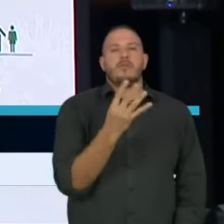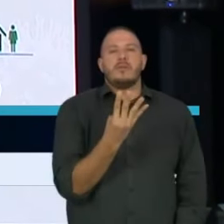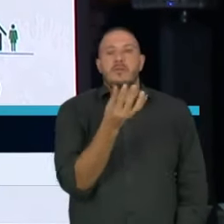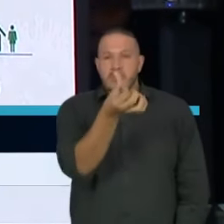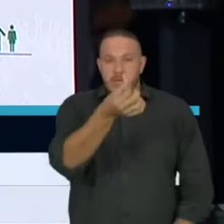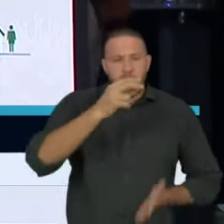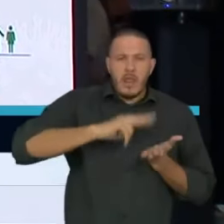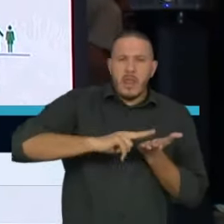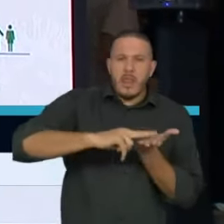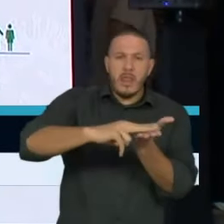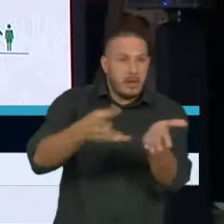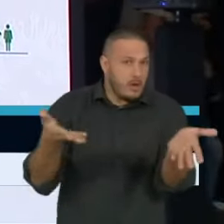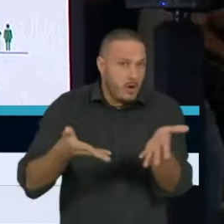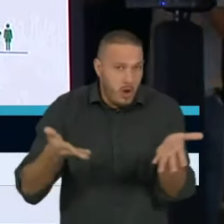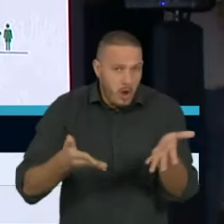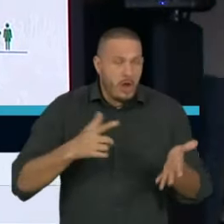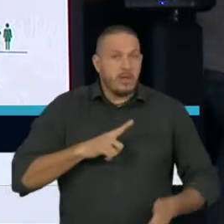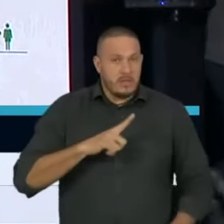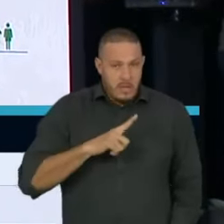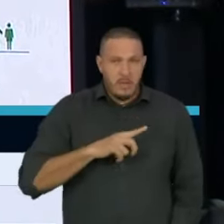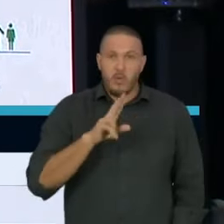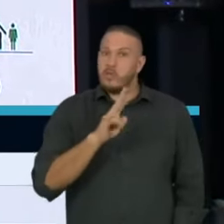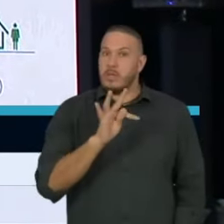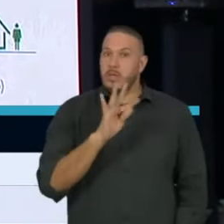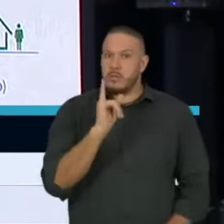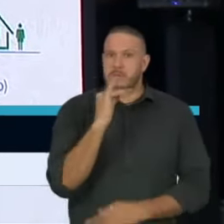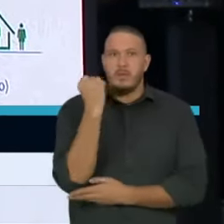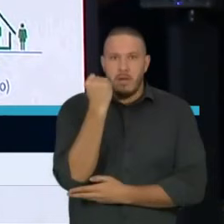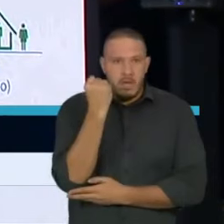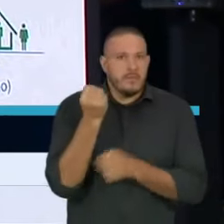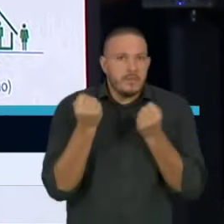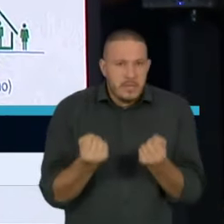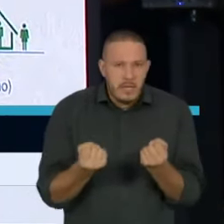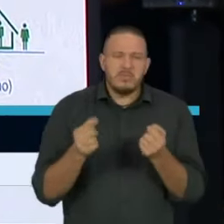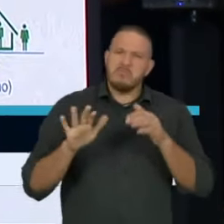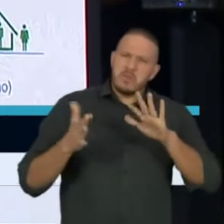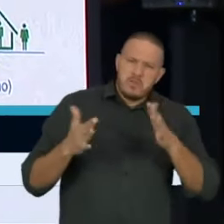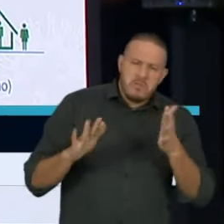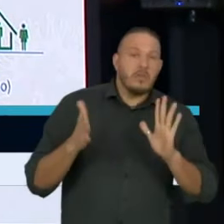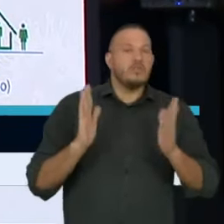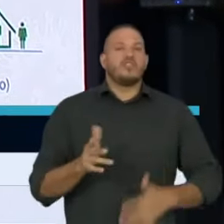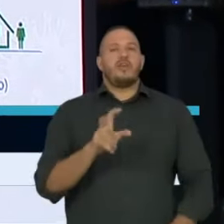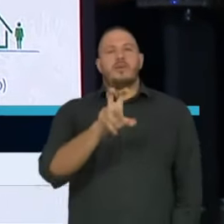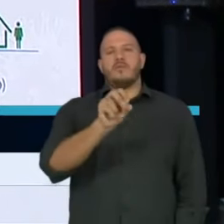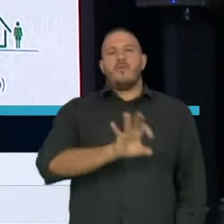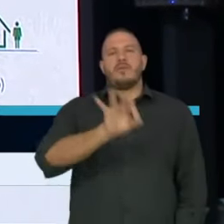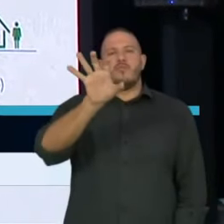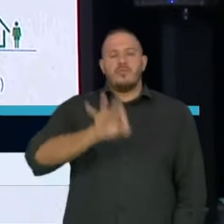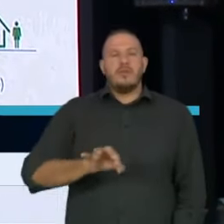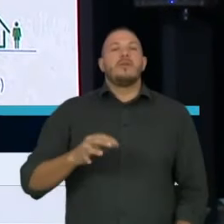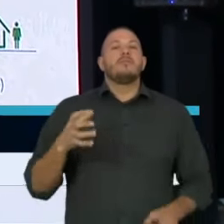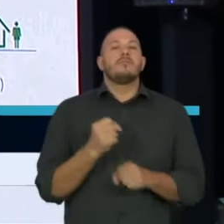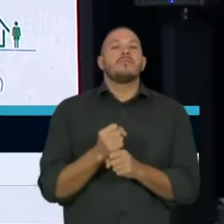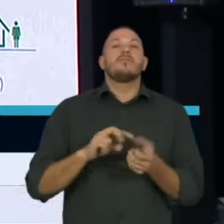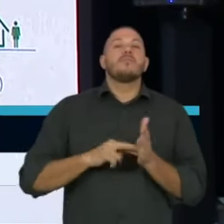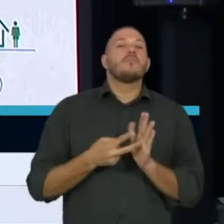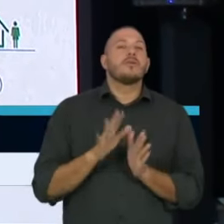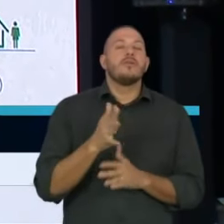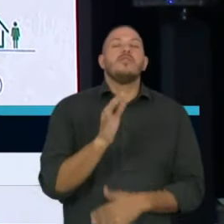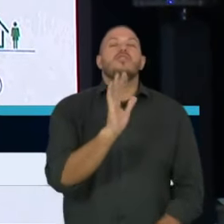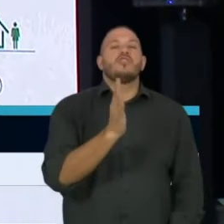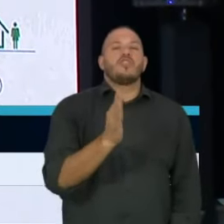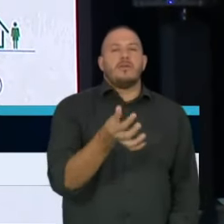nesse momento. A ocupação desses leitos já é em torno de 50%. Ou seja, nós temos 6 mil leitos